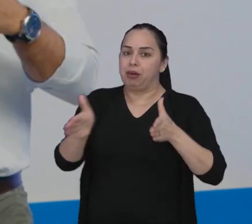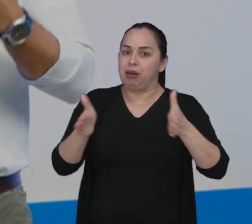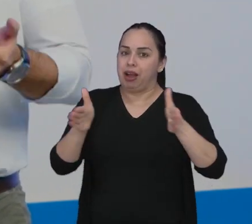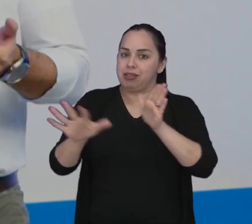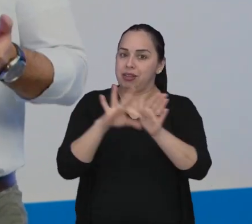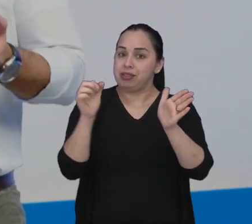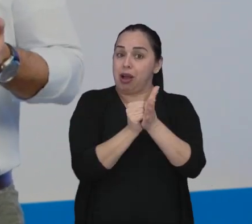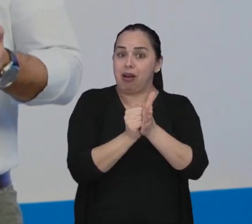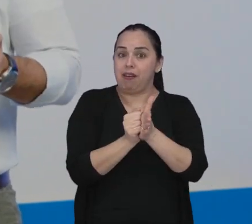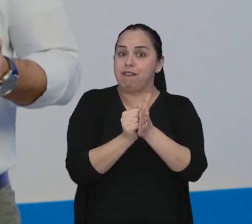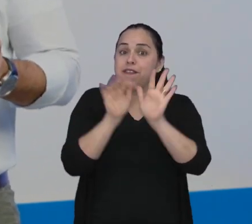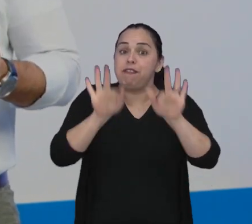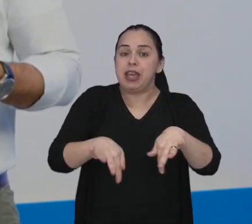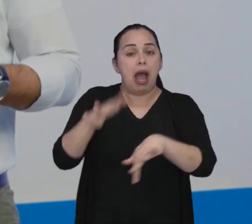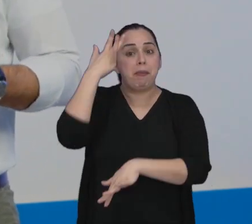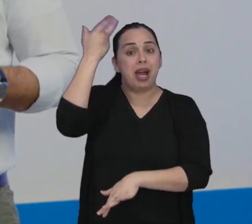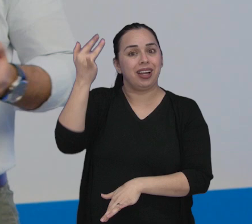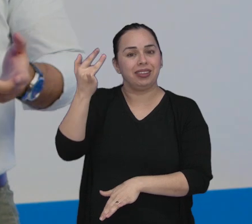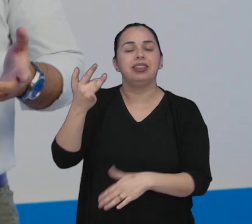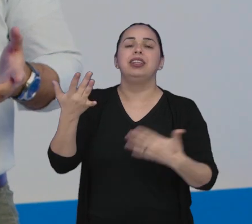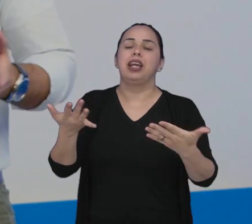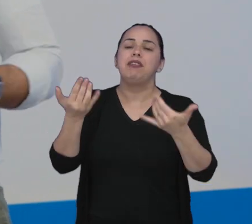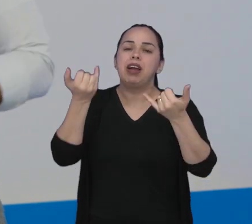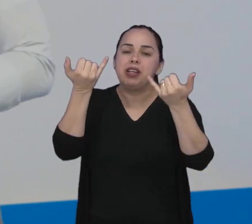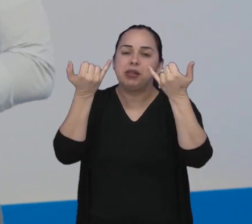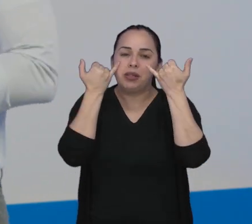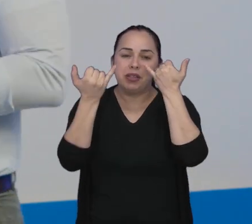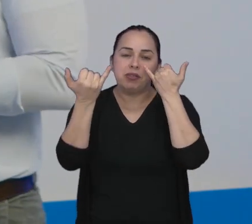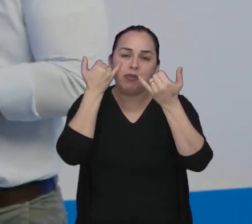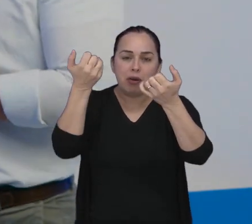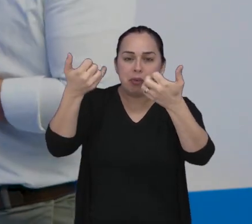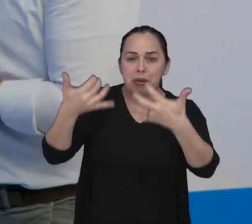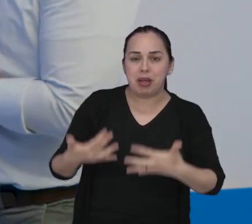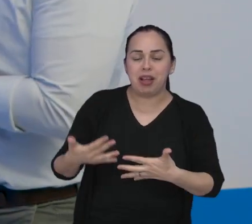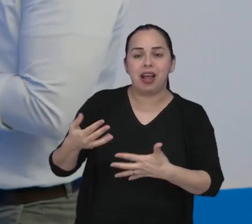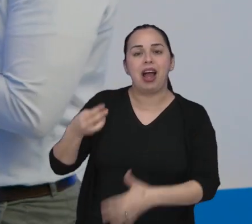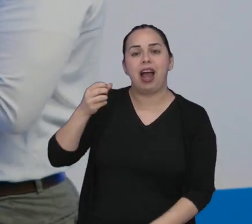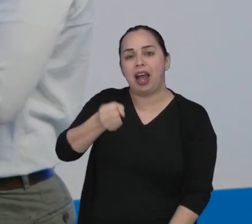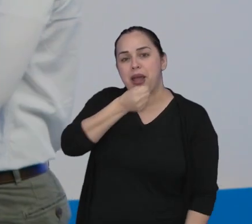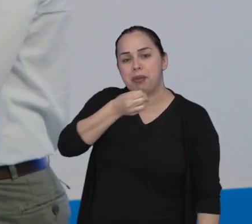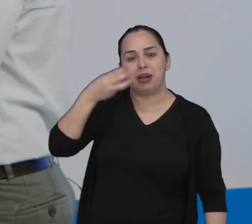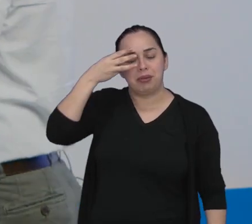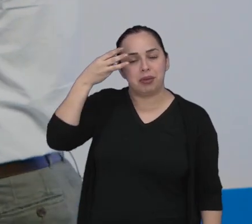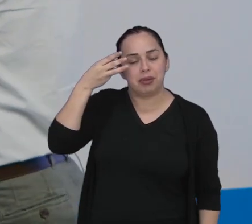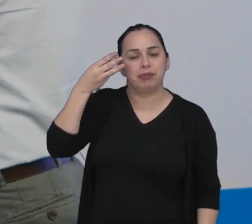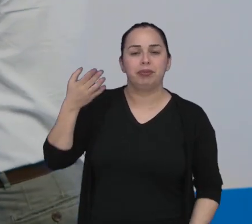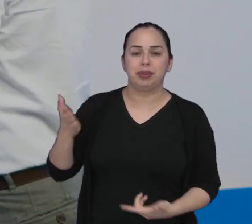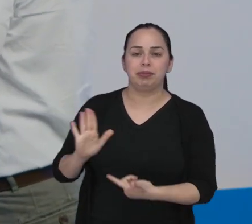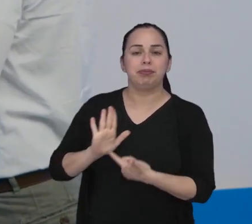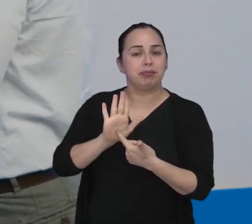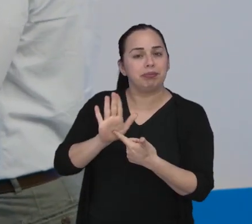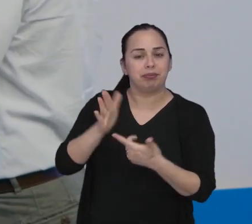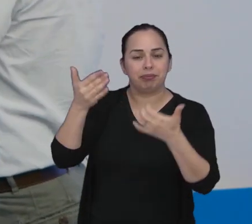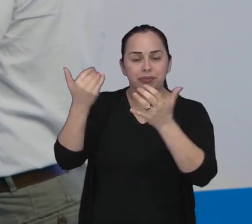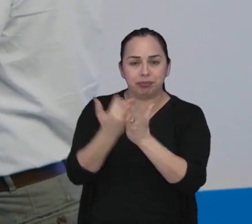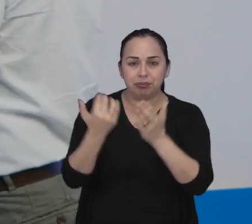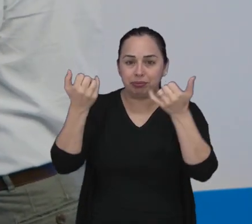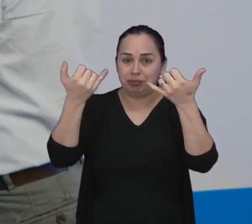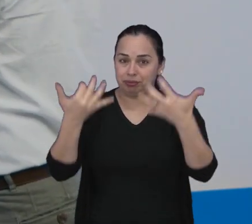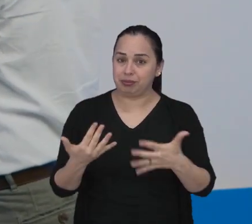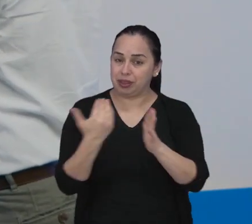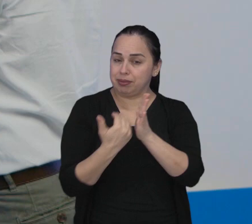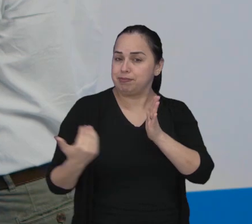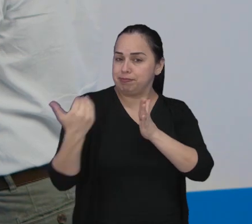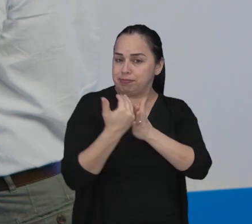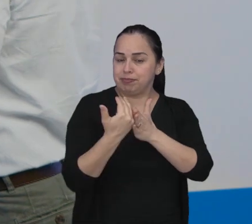encerram amanhã. Quem ajuda a gente com todas as informações e detalhes é a repórter Marina Lima, que está aqui na tela, não é isso? Marina, explica